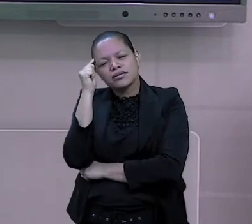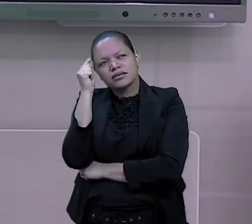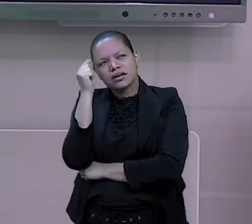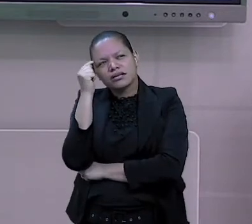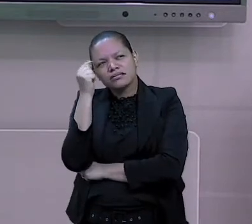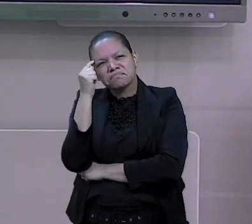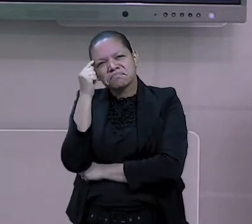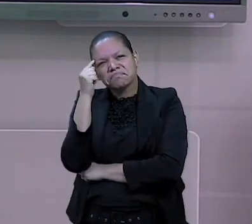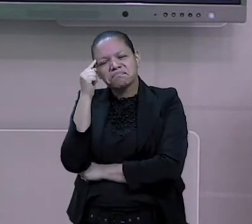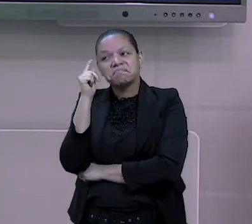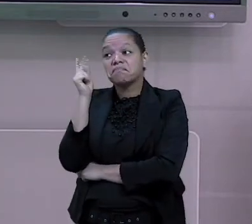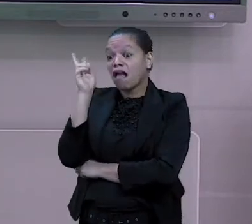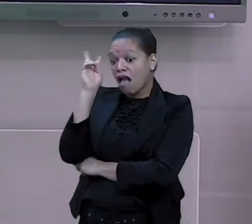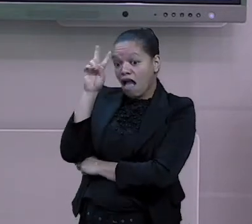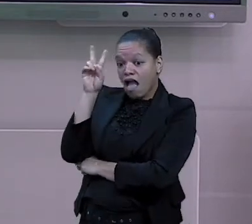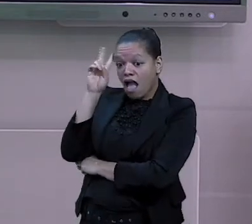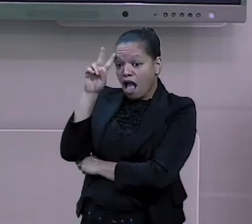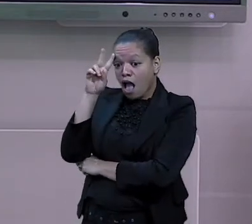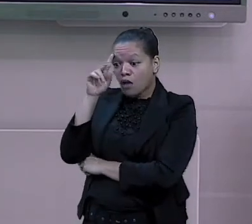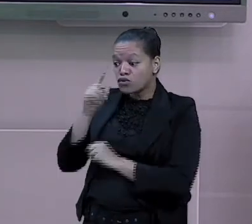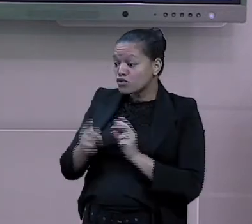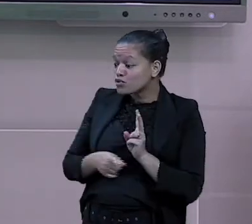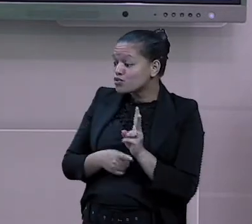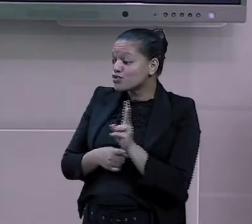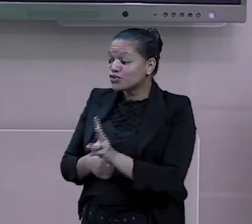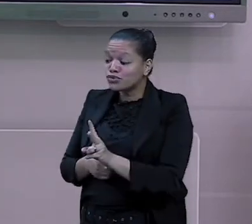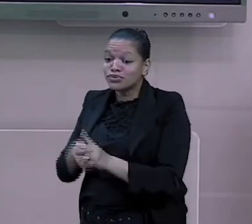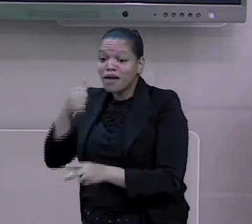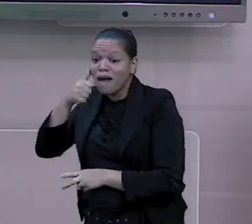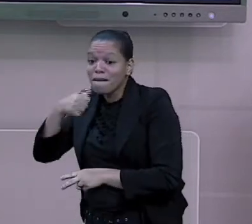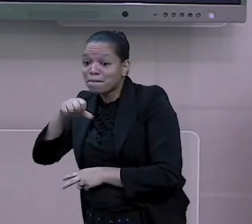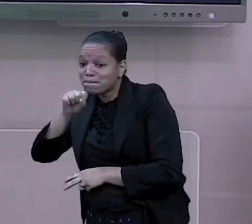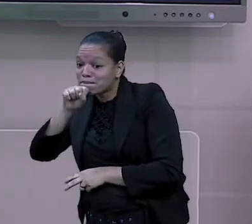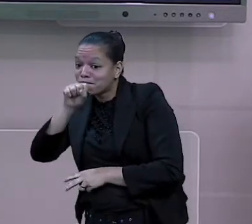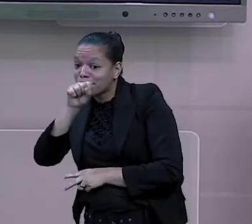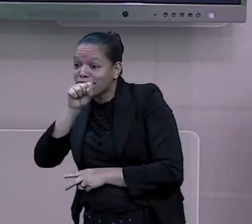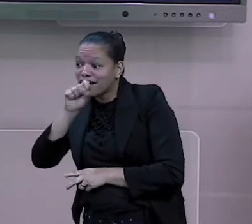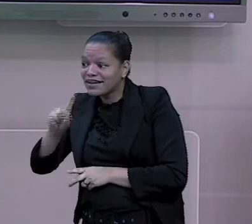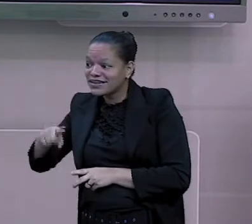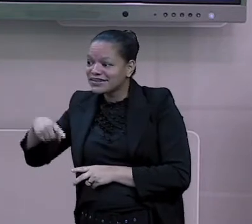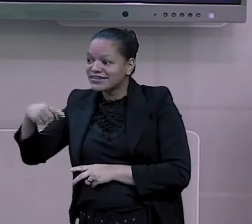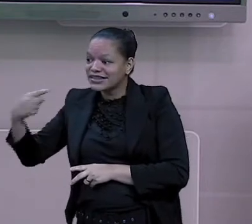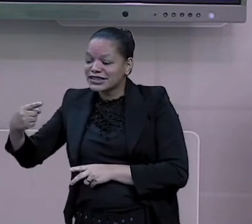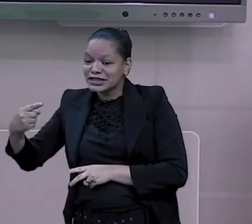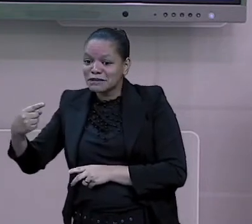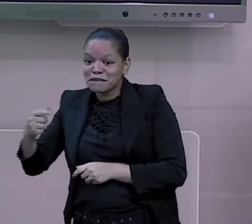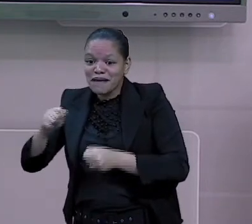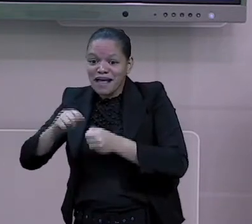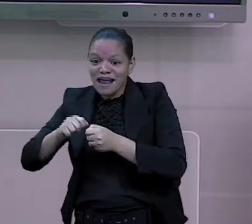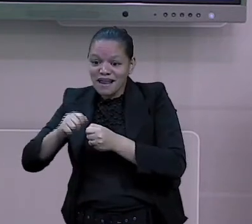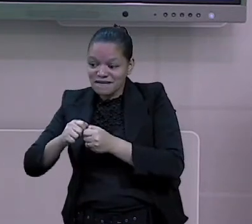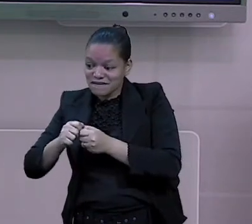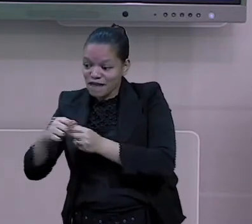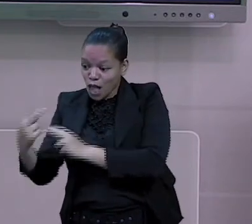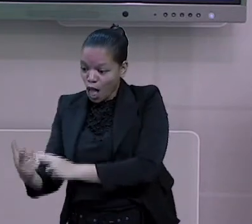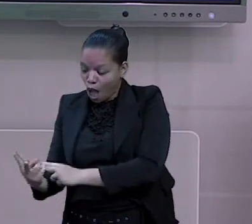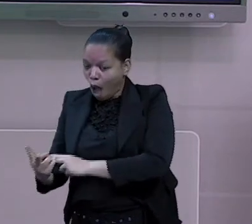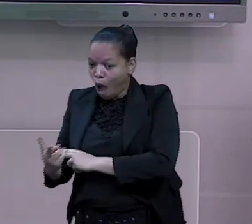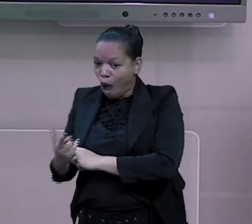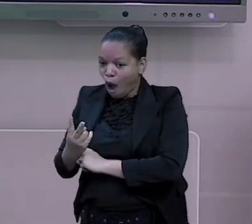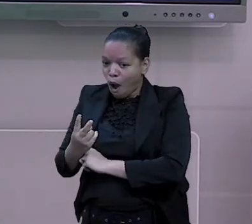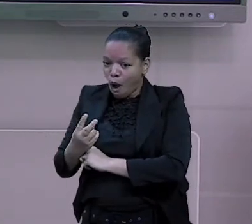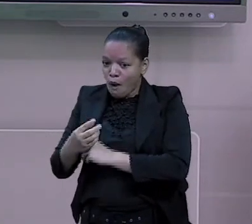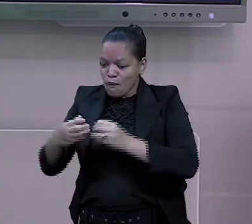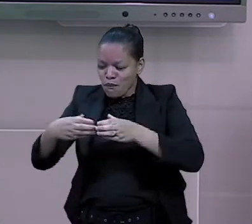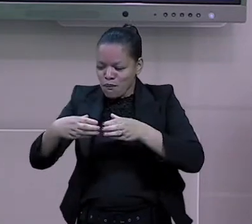fiz um favor pra minha mamãe e depois ela fez aquele bolo gostoso pra mim. Então, vai pensando aí. Eu,